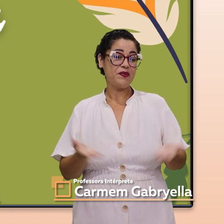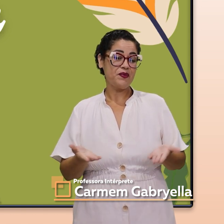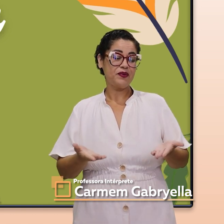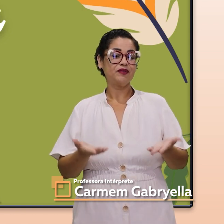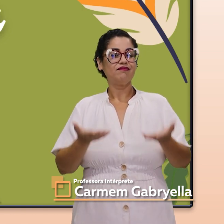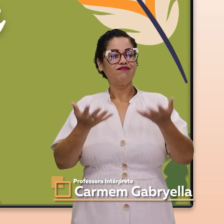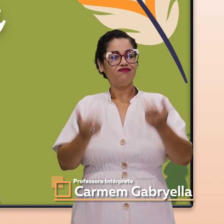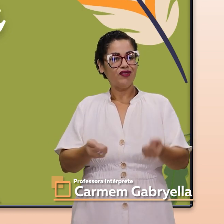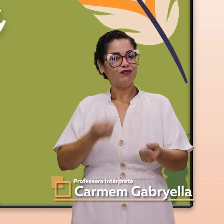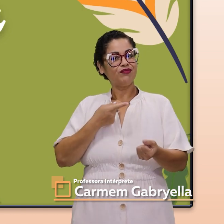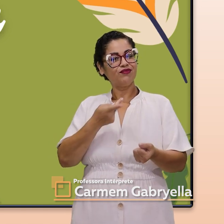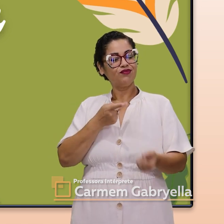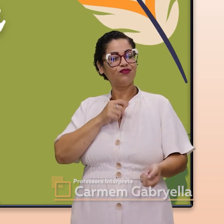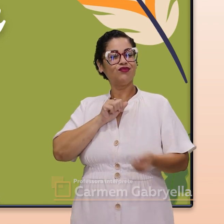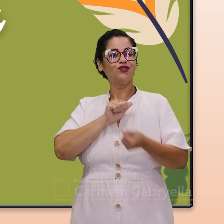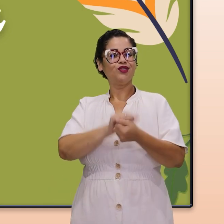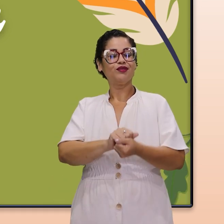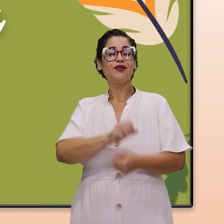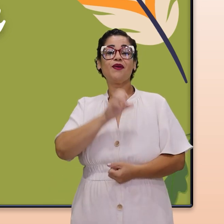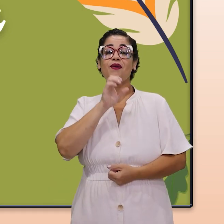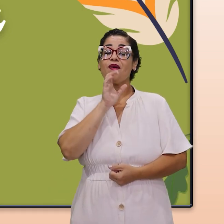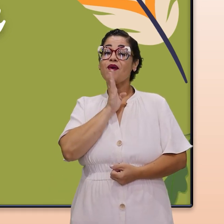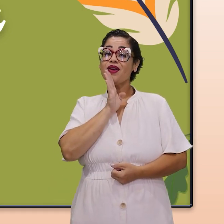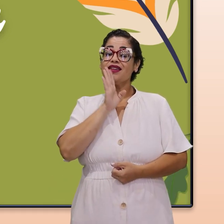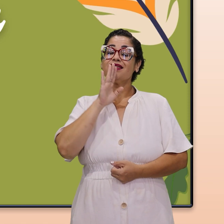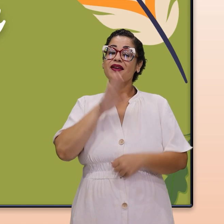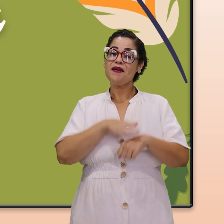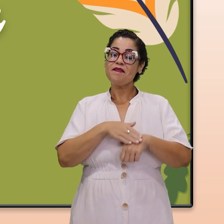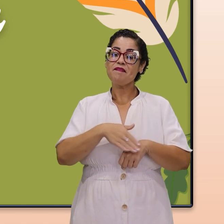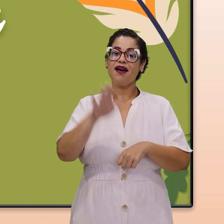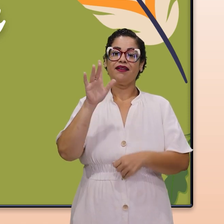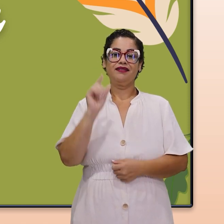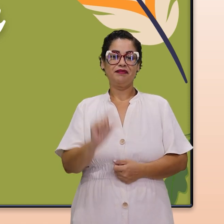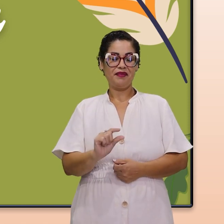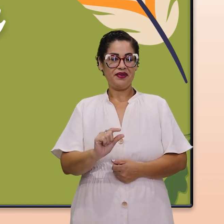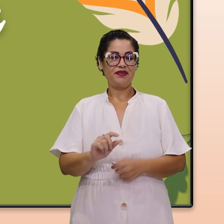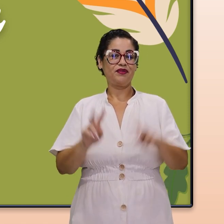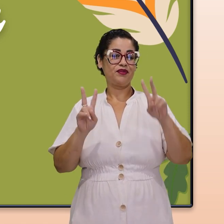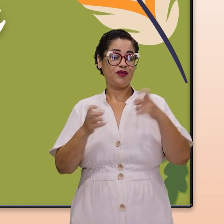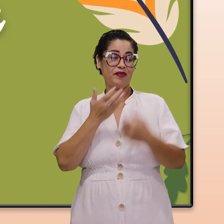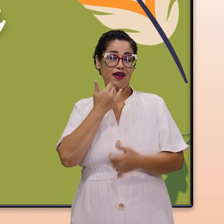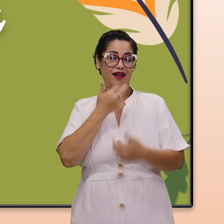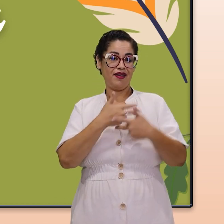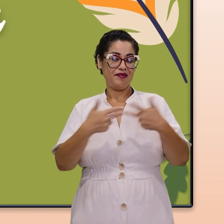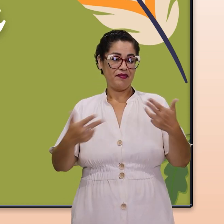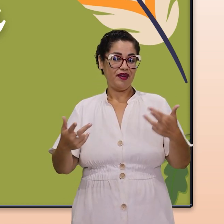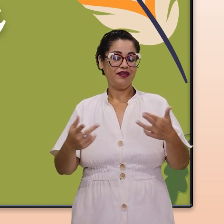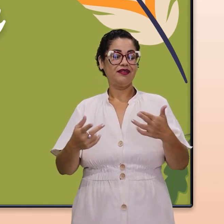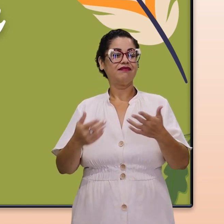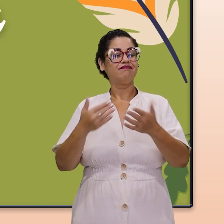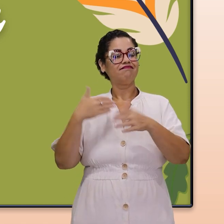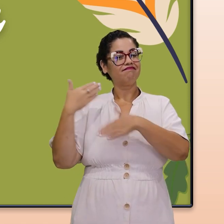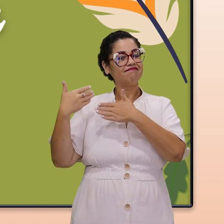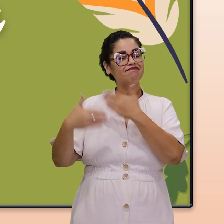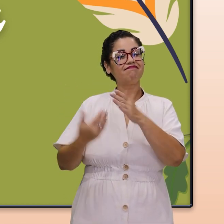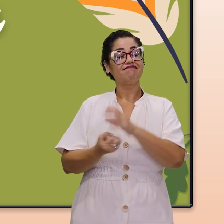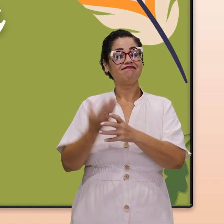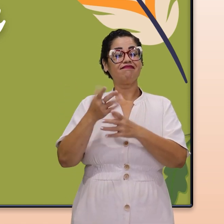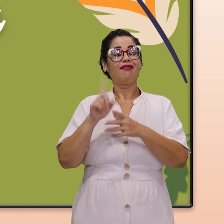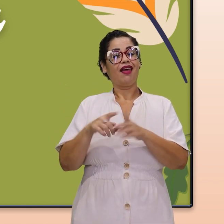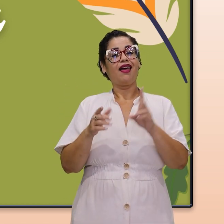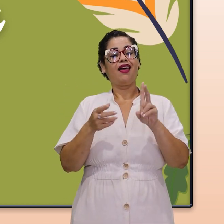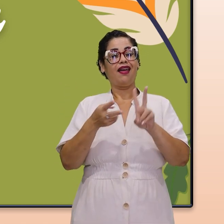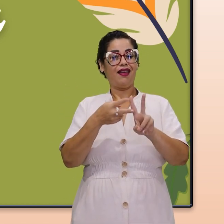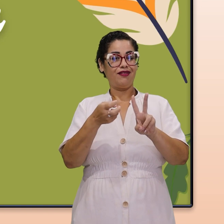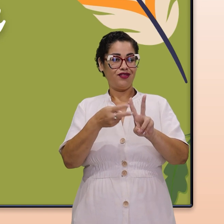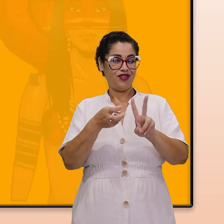nós vamos juntos conhecer um pouquinho mais sobre os alimentos de origem indígena, ou seja, os